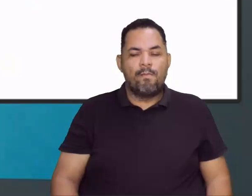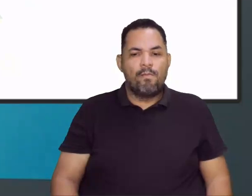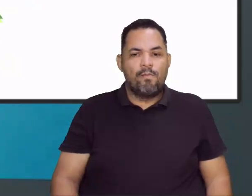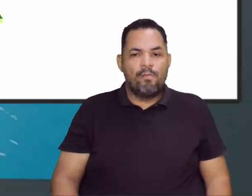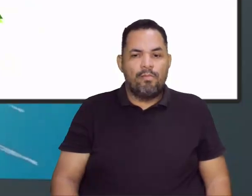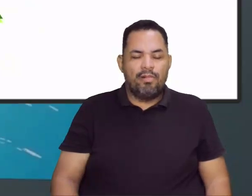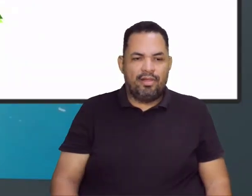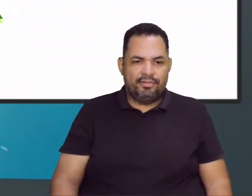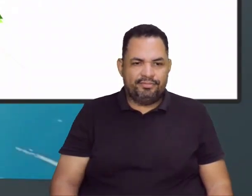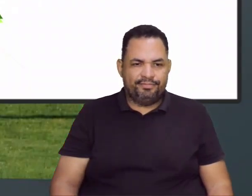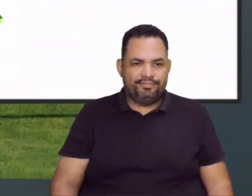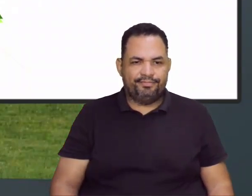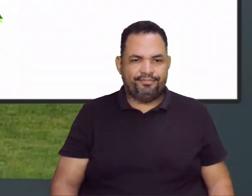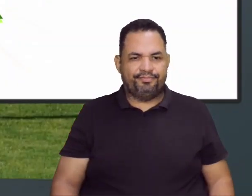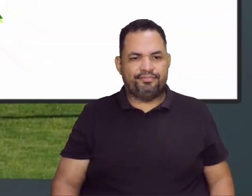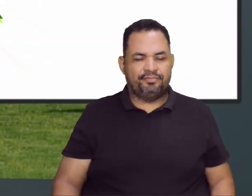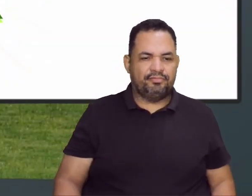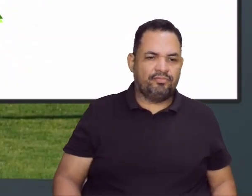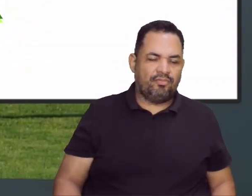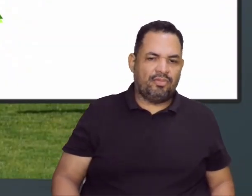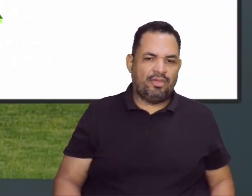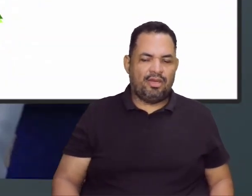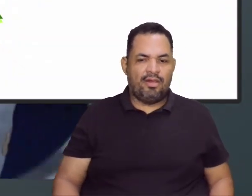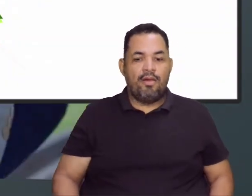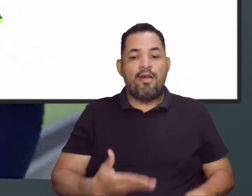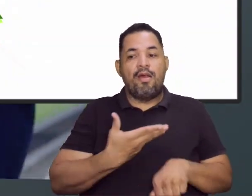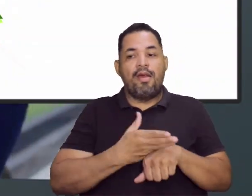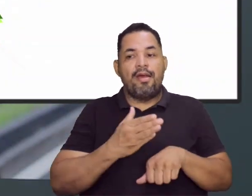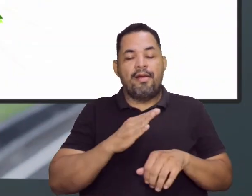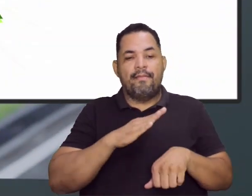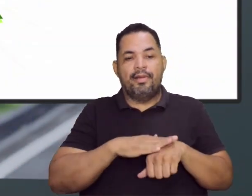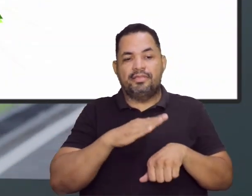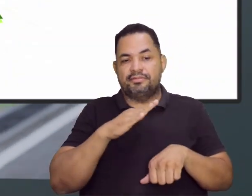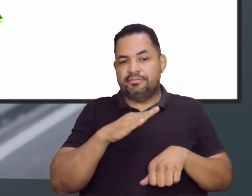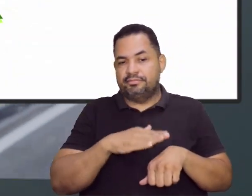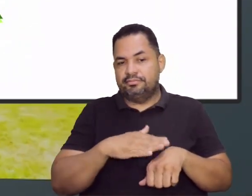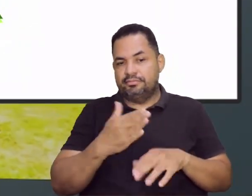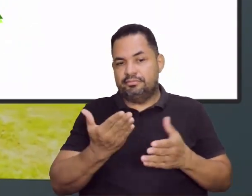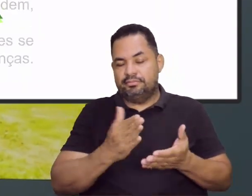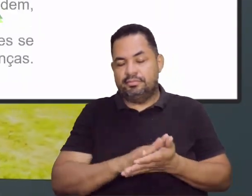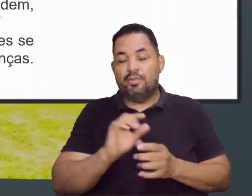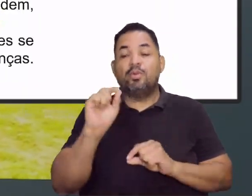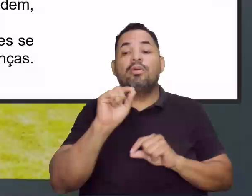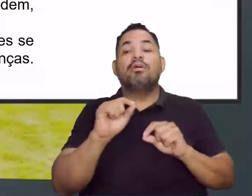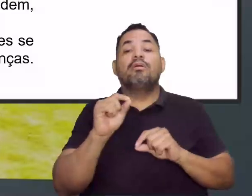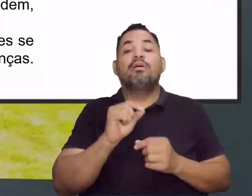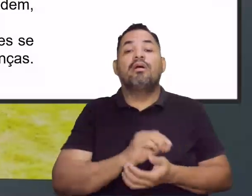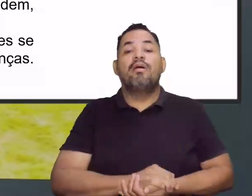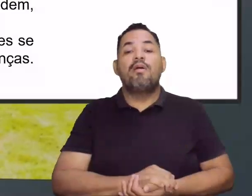a ideia aqui para hoje no nosso momento exercício-se mais, mais e mais é o seguinte.